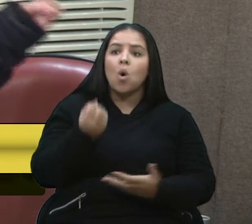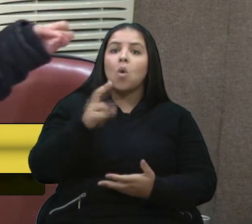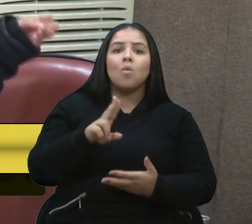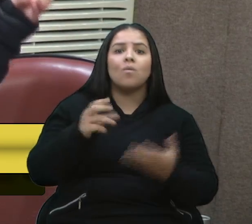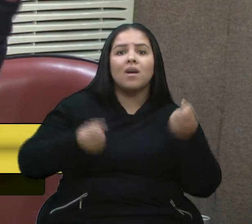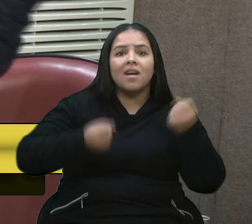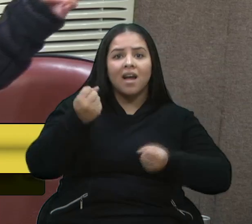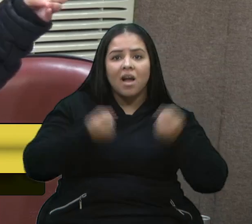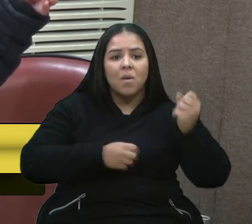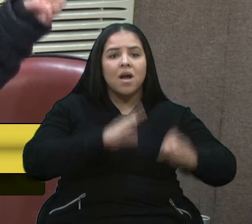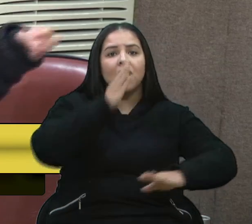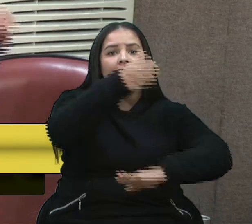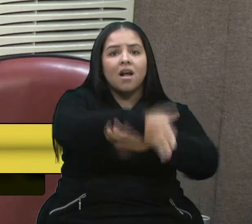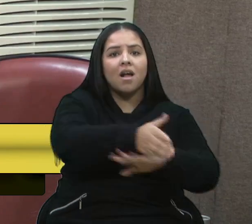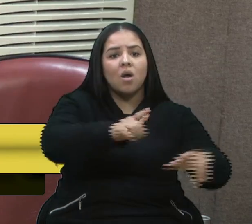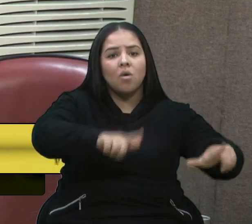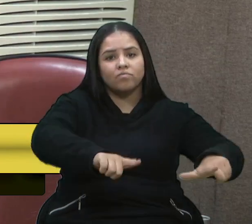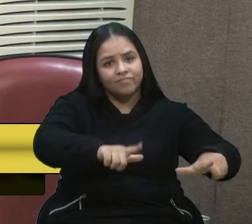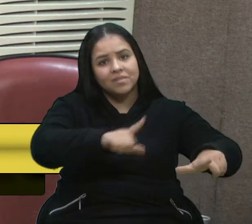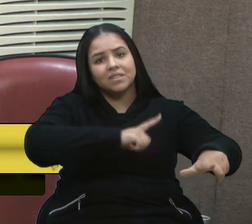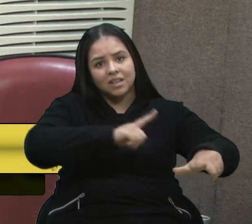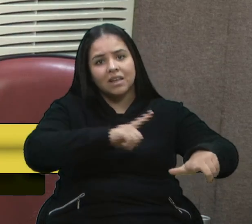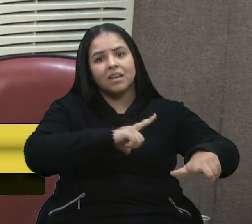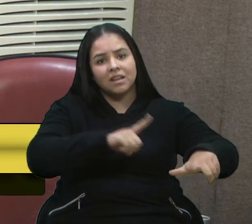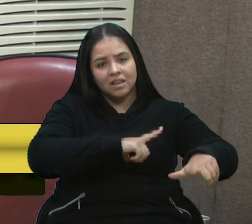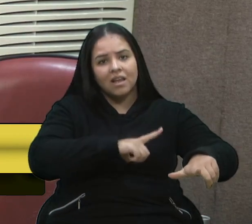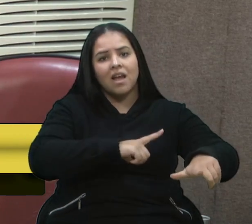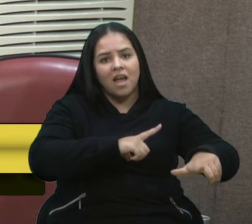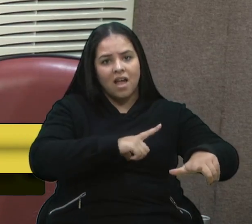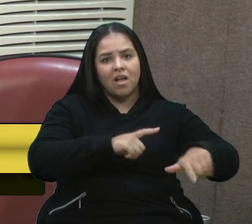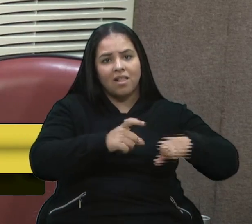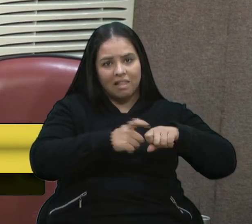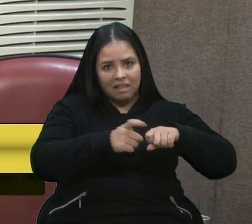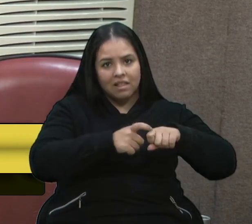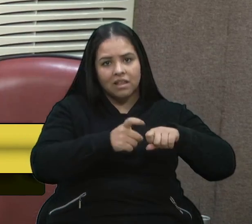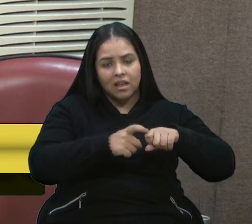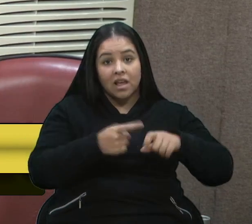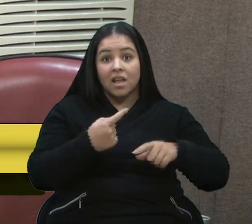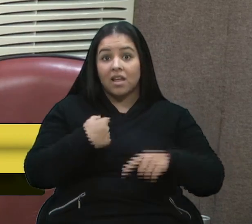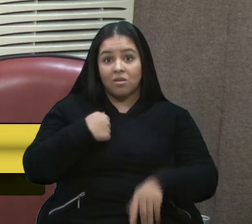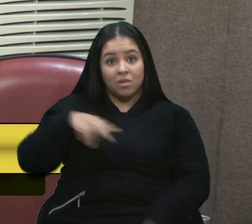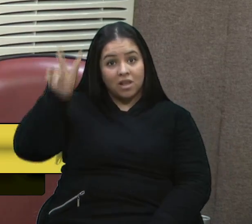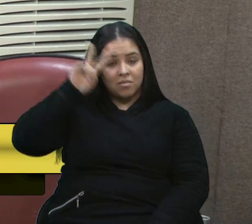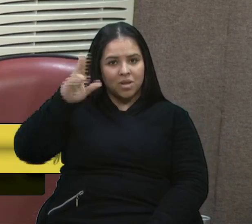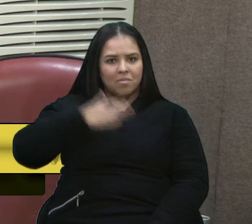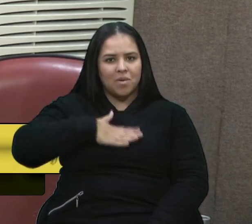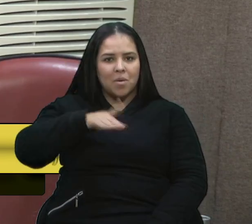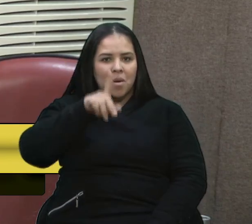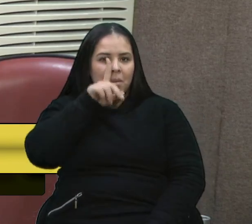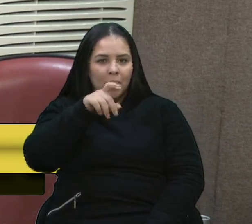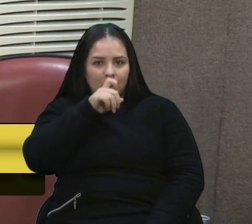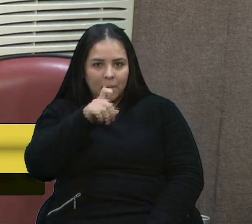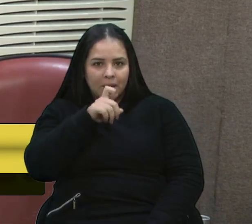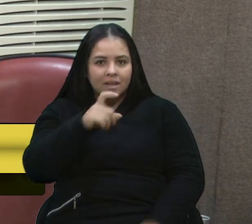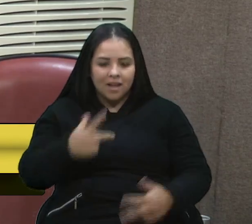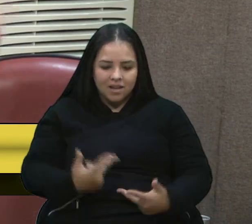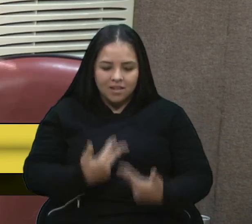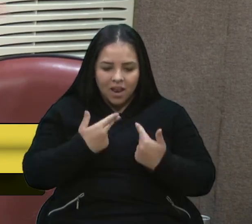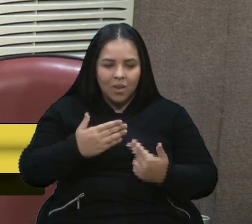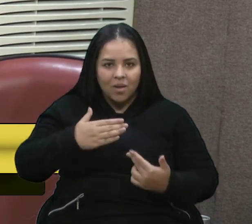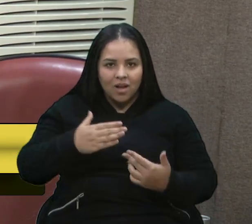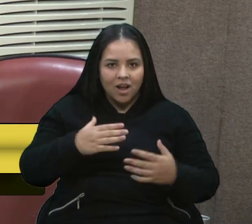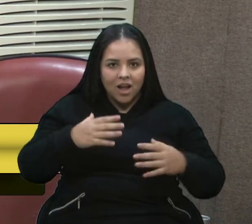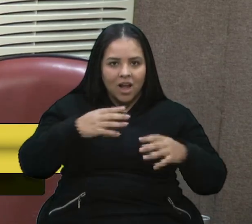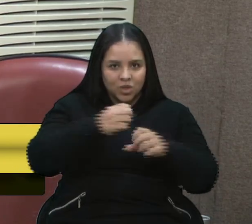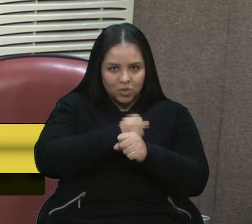clínica foi aceita. Eu lembro quando os meus pais castraram a nossa cachorrinha, e nós tivemos que levar